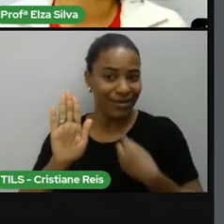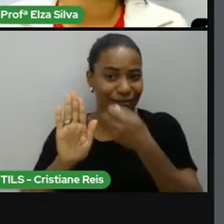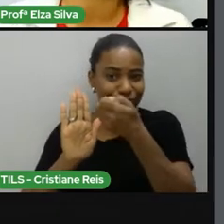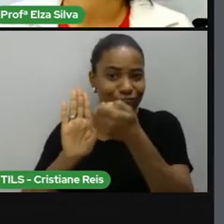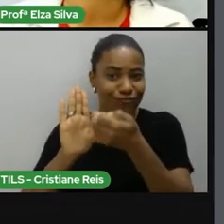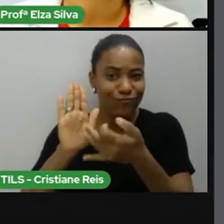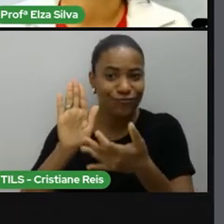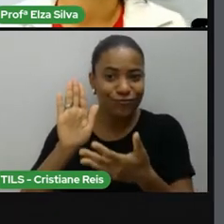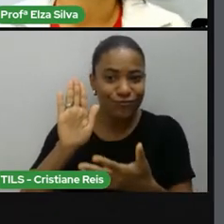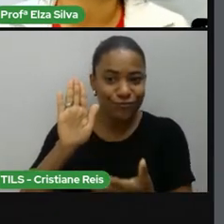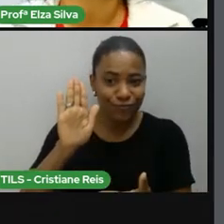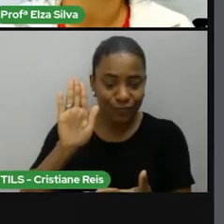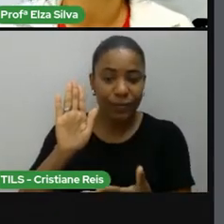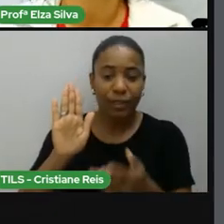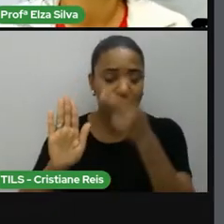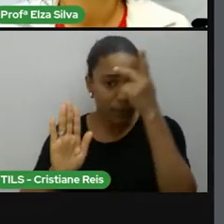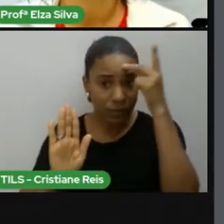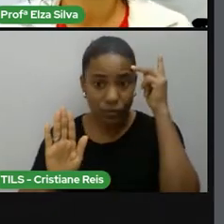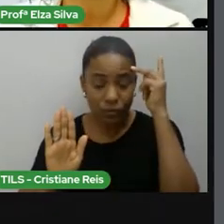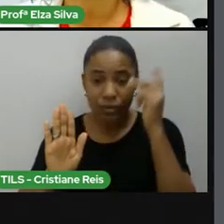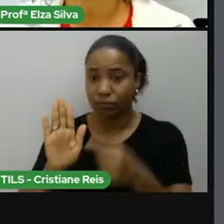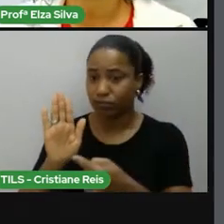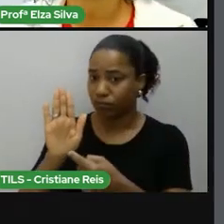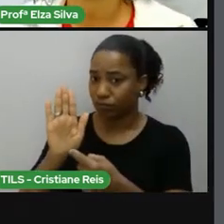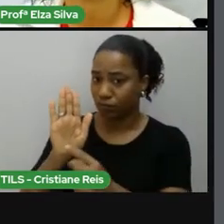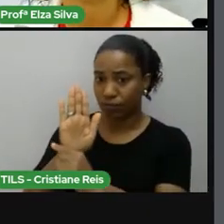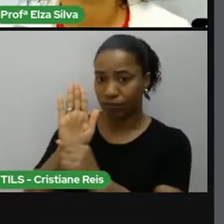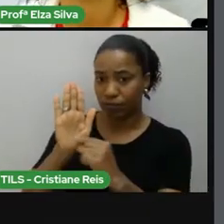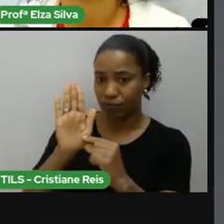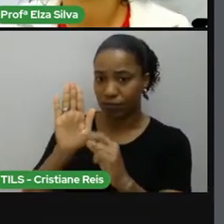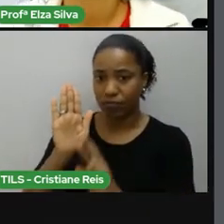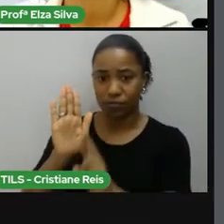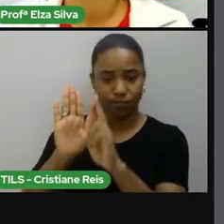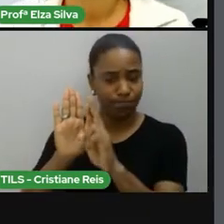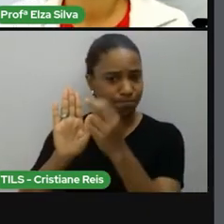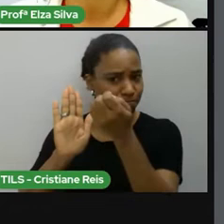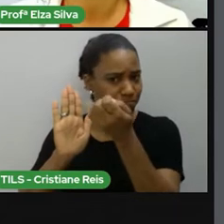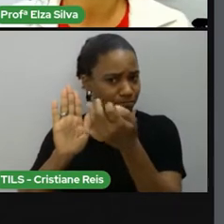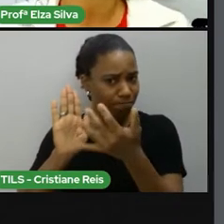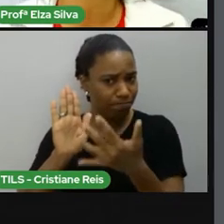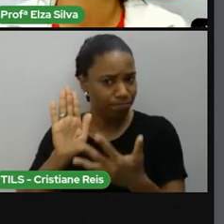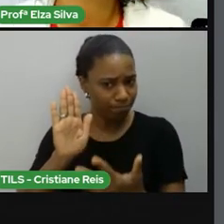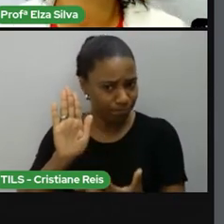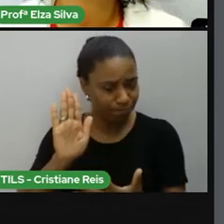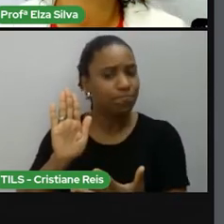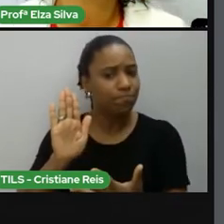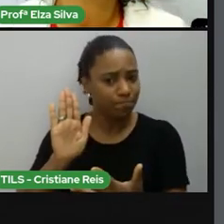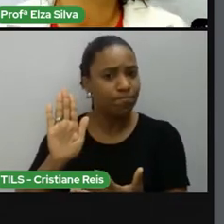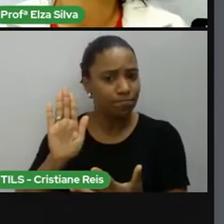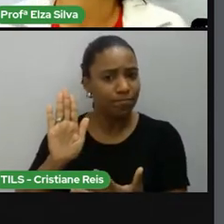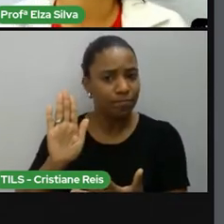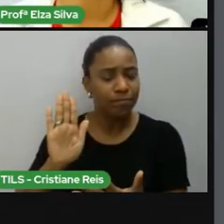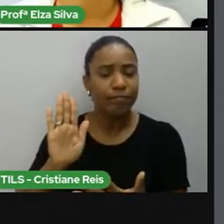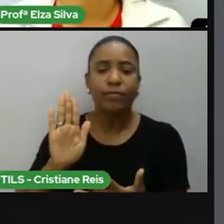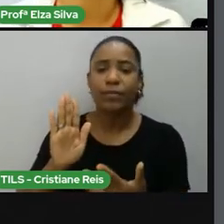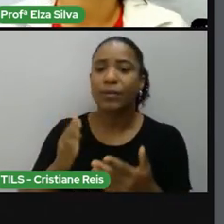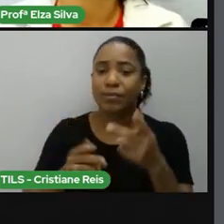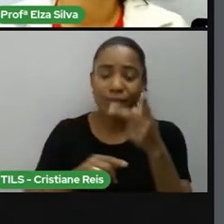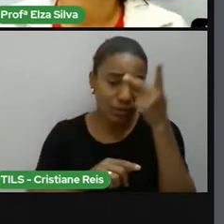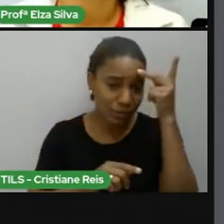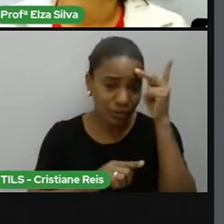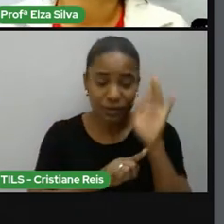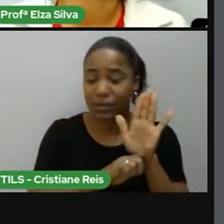as pessoas que são biografadas são aquelas pessoas que deram contribuições para a sociedade